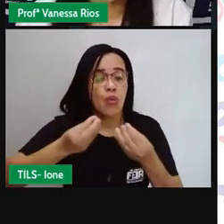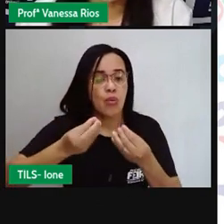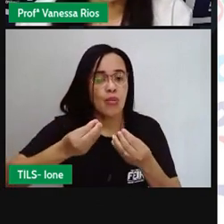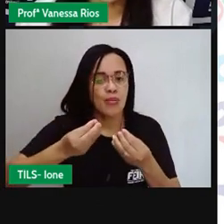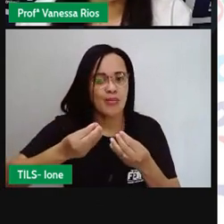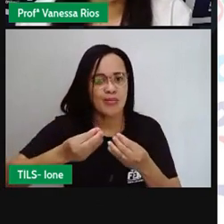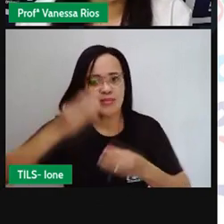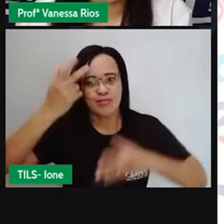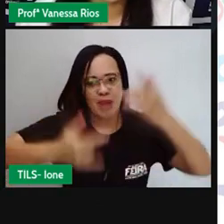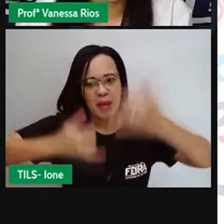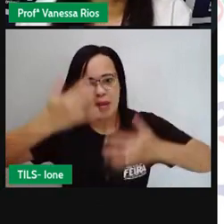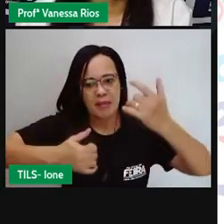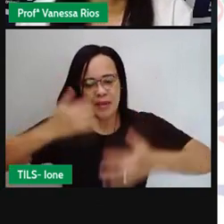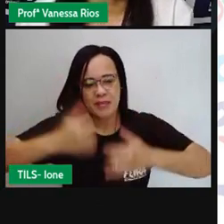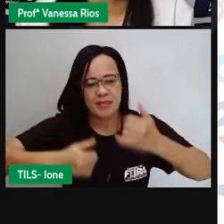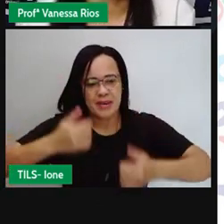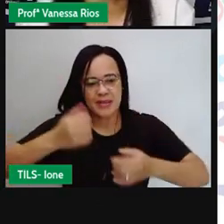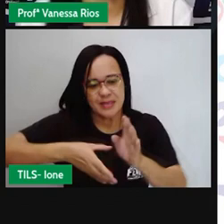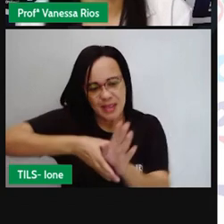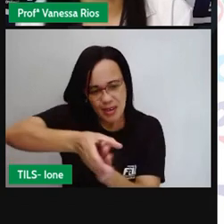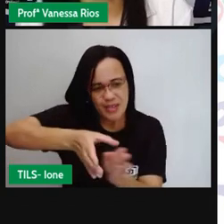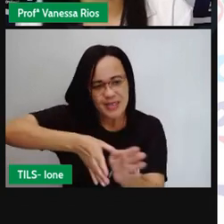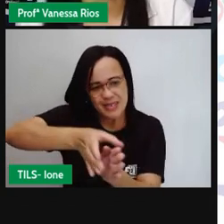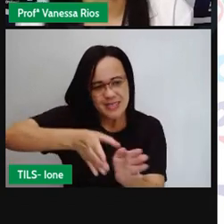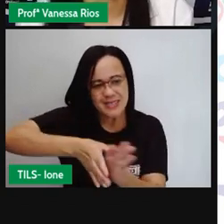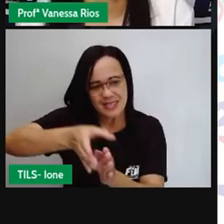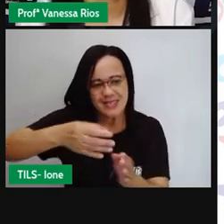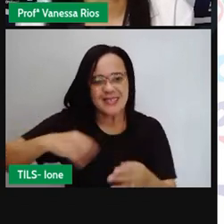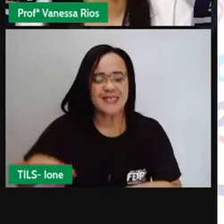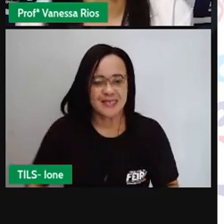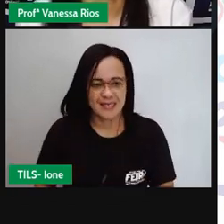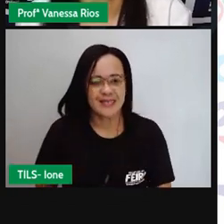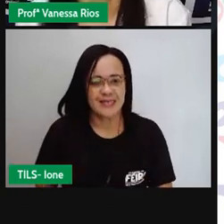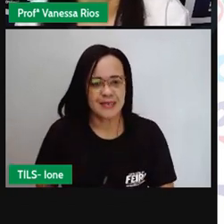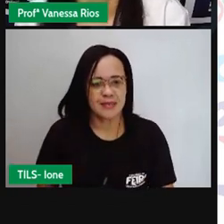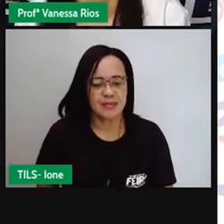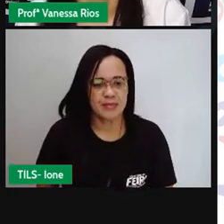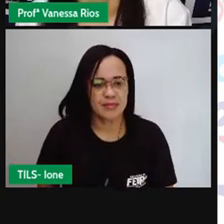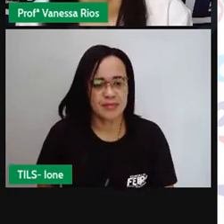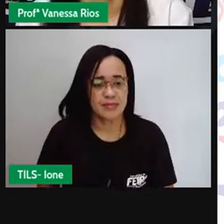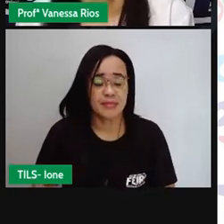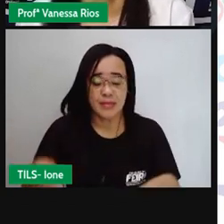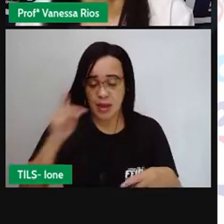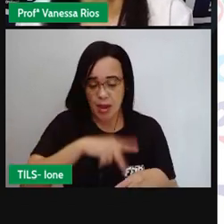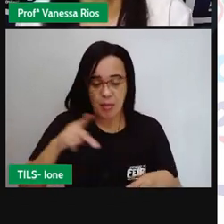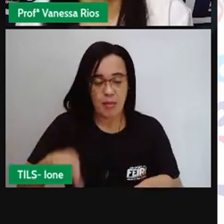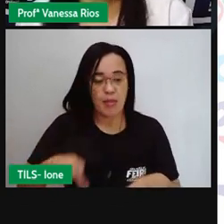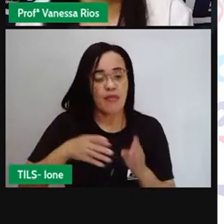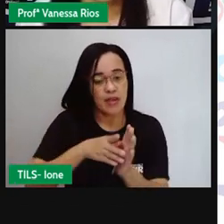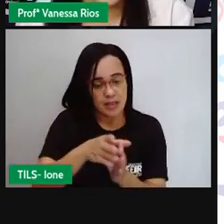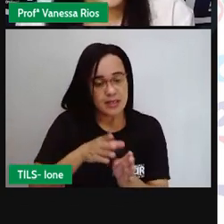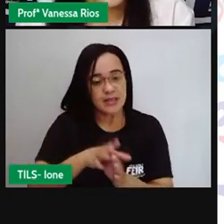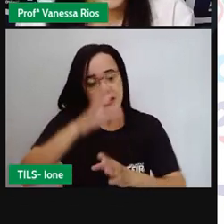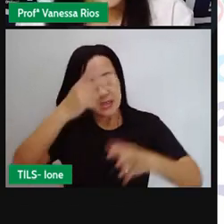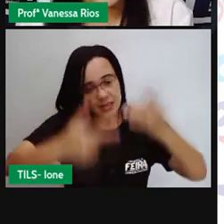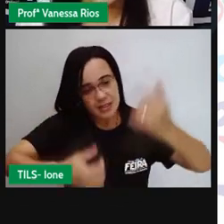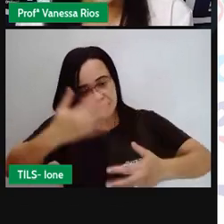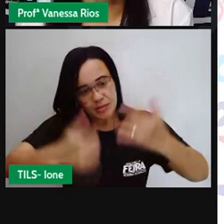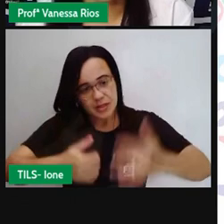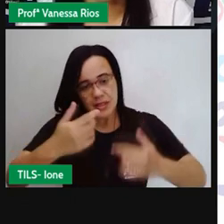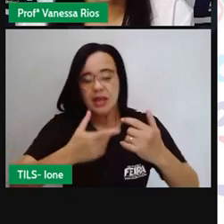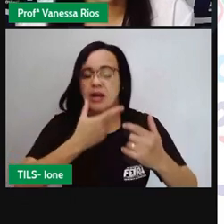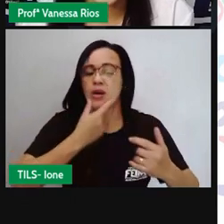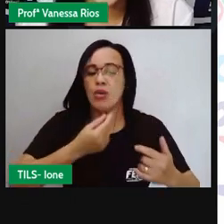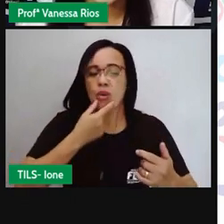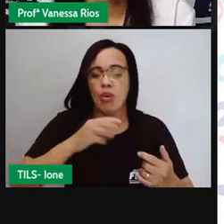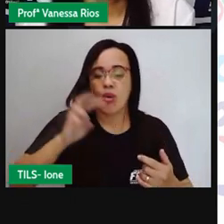sair desse pontinho X e a prova vai passar agora as orientações e a gente vai ver onde Manoel vai passar, não é? Qual